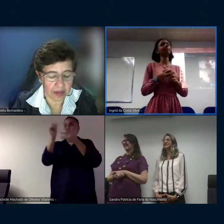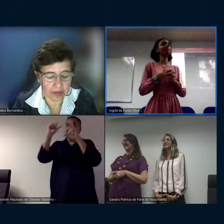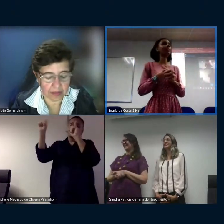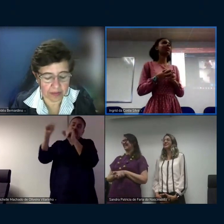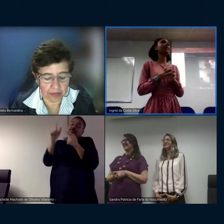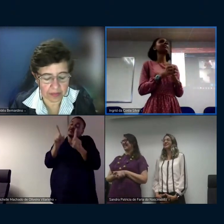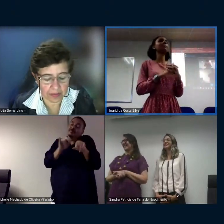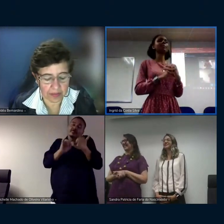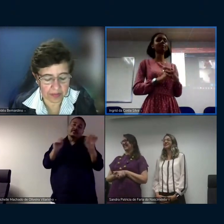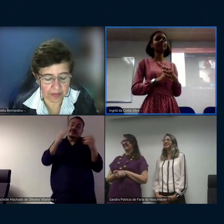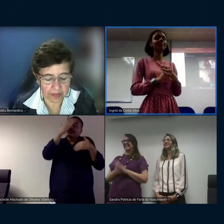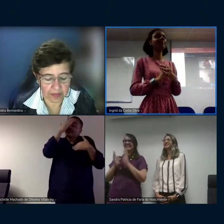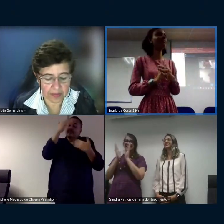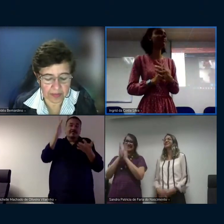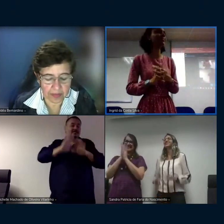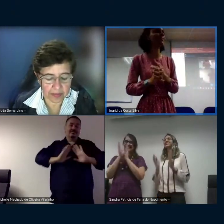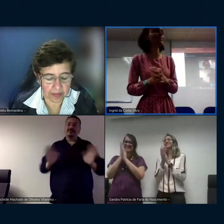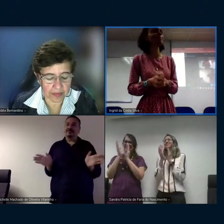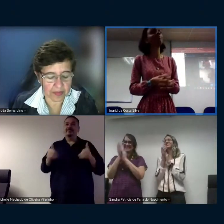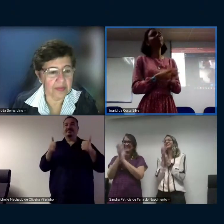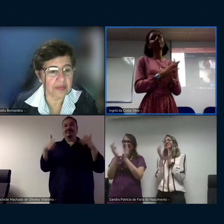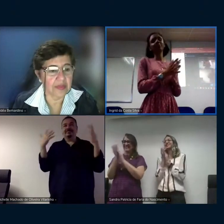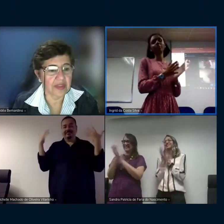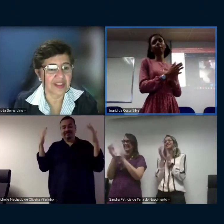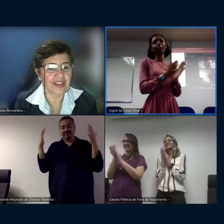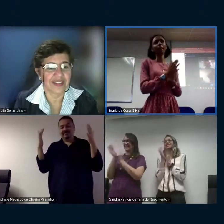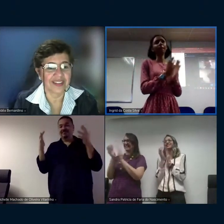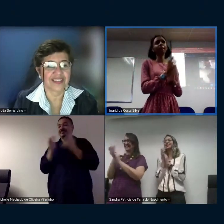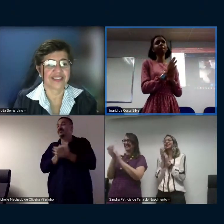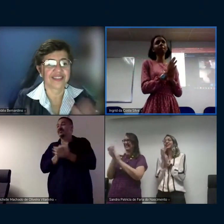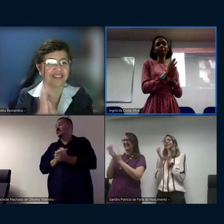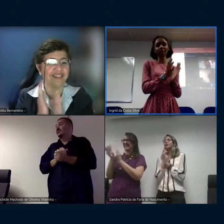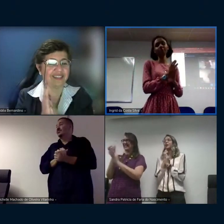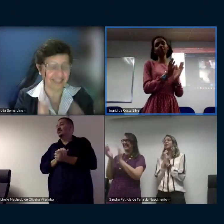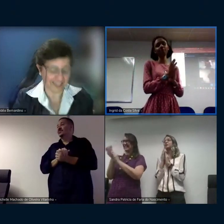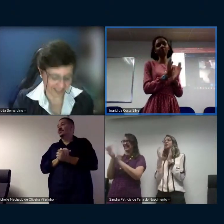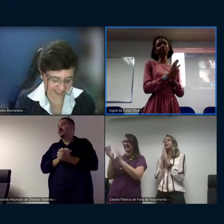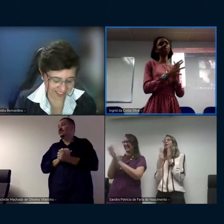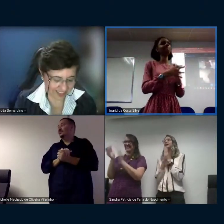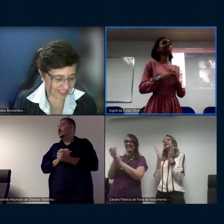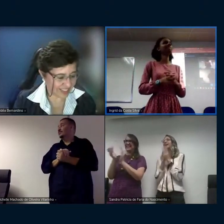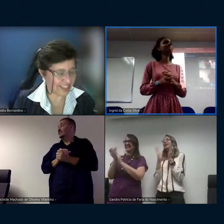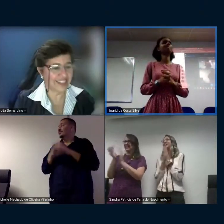mas é isso só agradecer mesmo aplausos